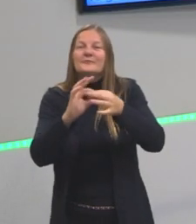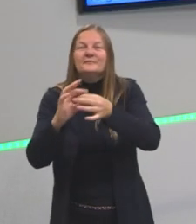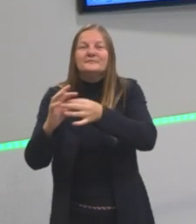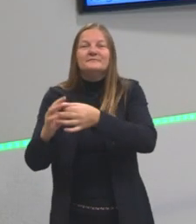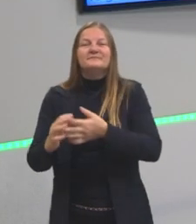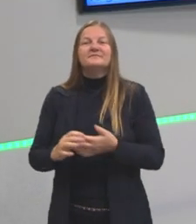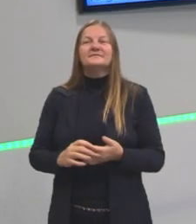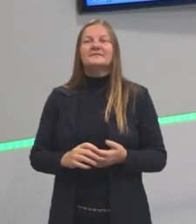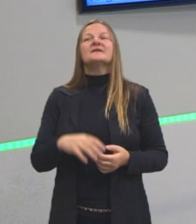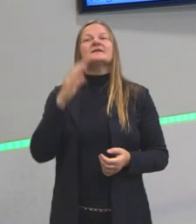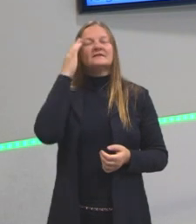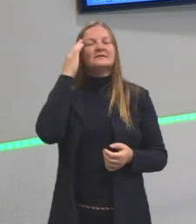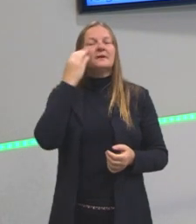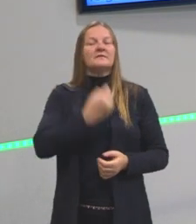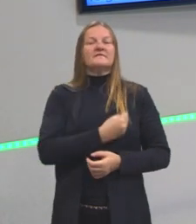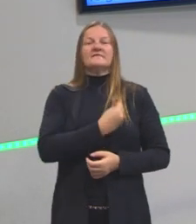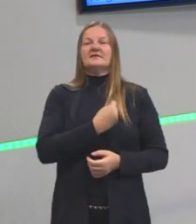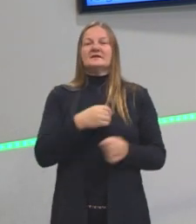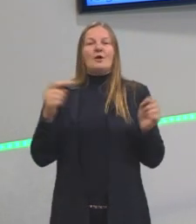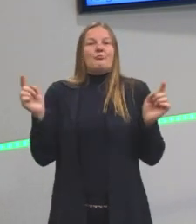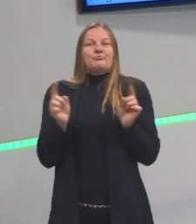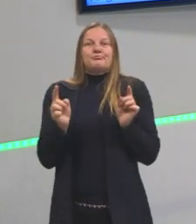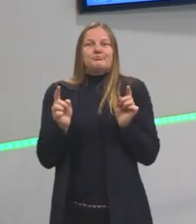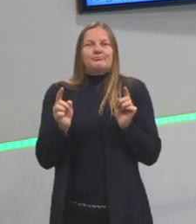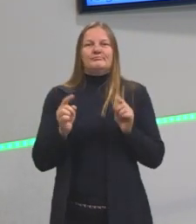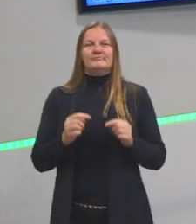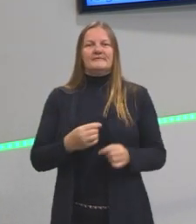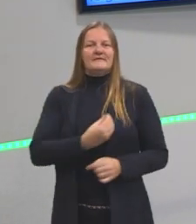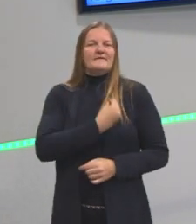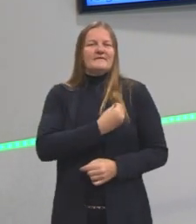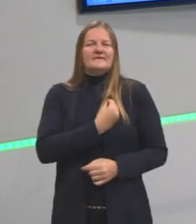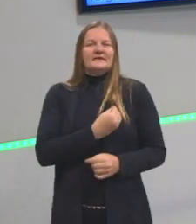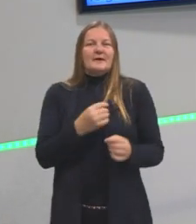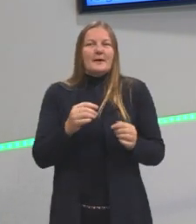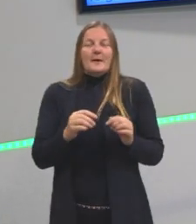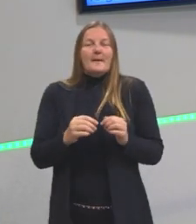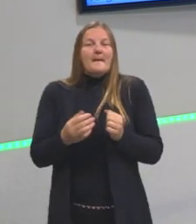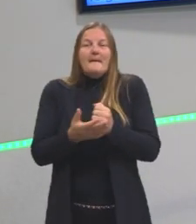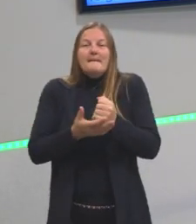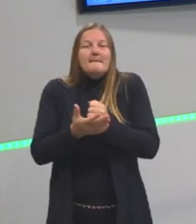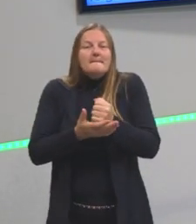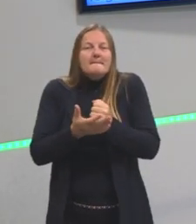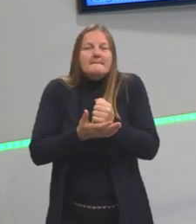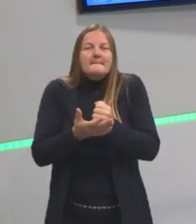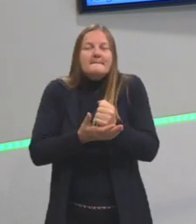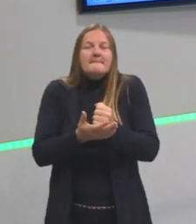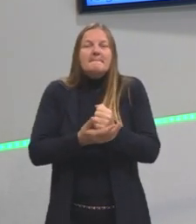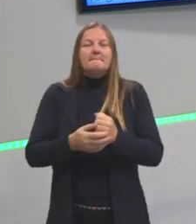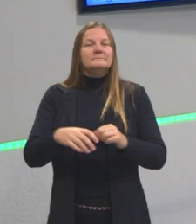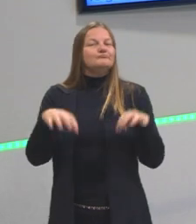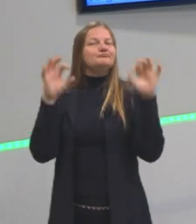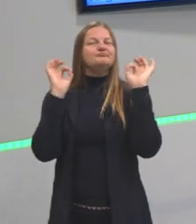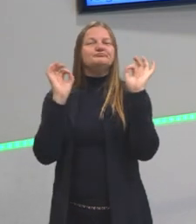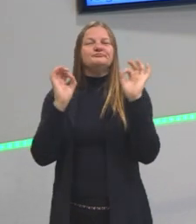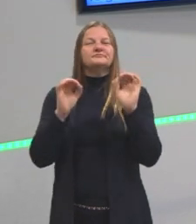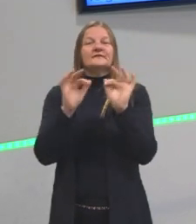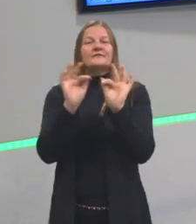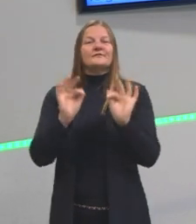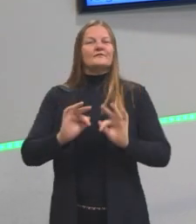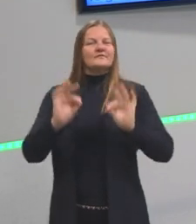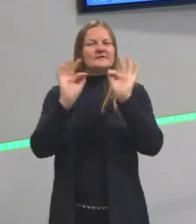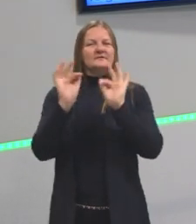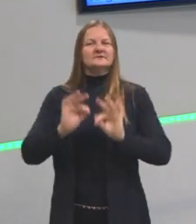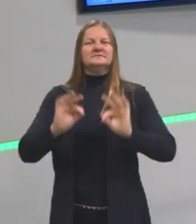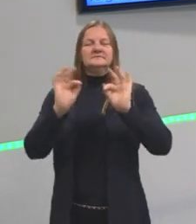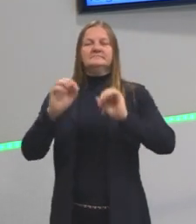A gente sabe que a vida é curta. Eles sabem que a vida é efêmera. Então, eles têm que aproveitar essa vida da melhor maneira possível. E